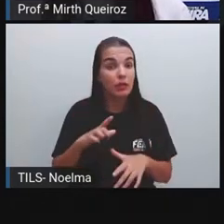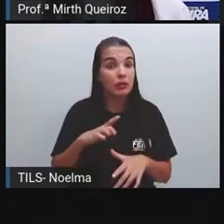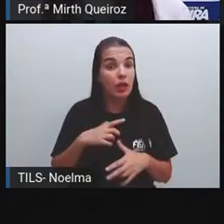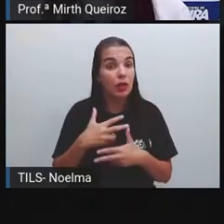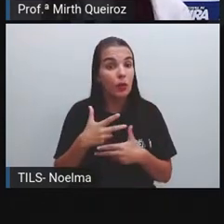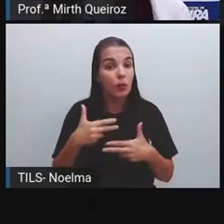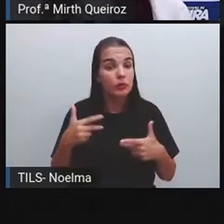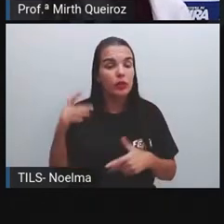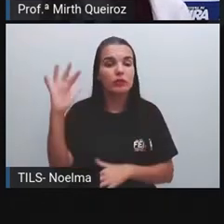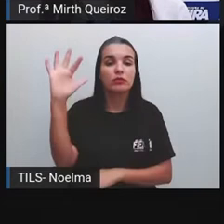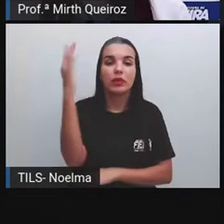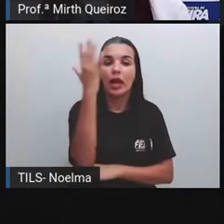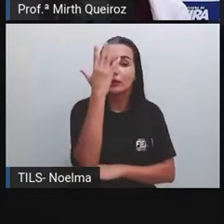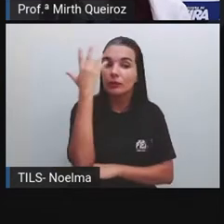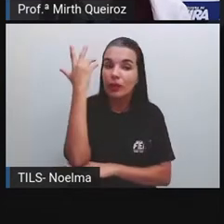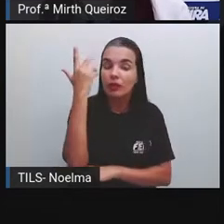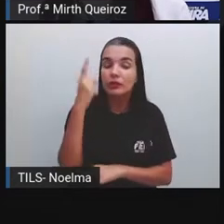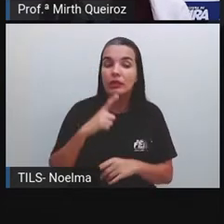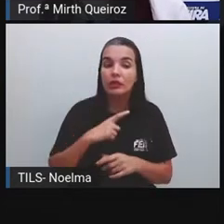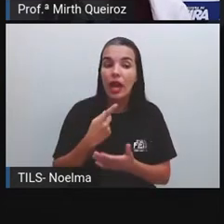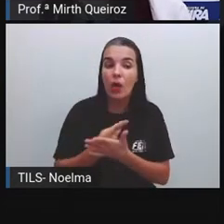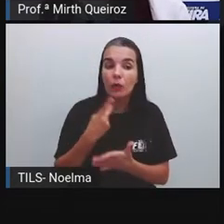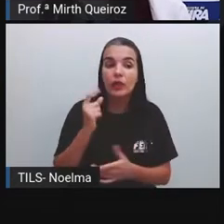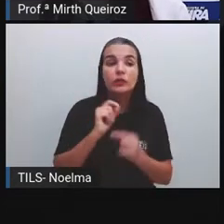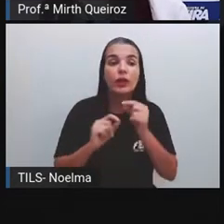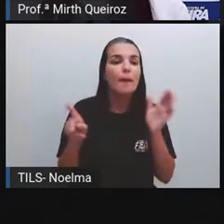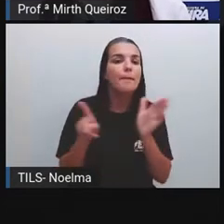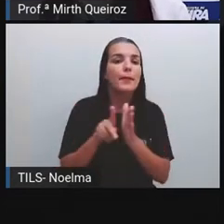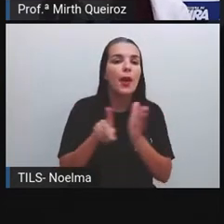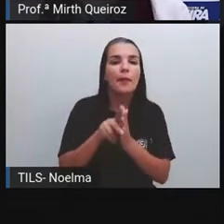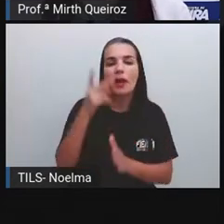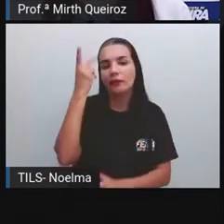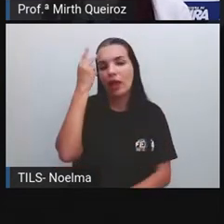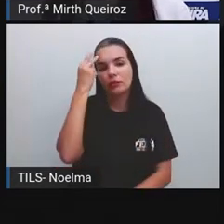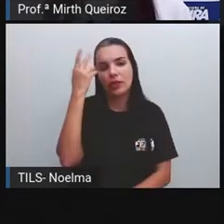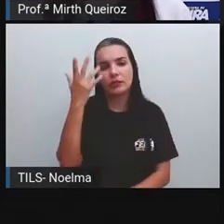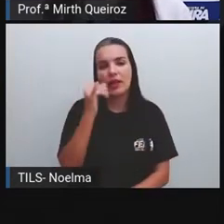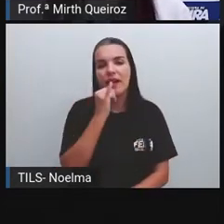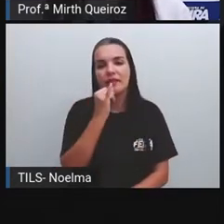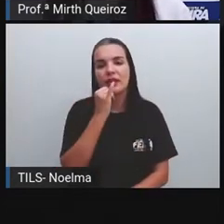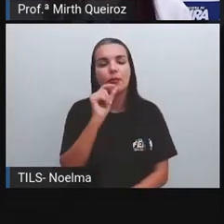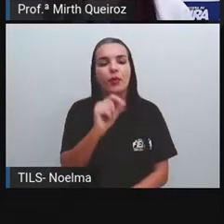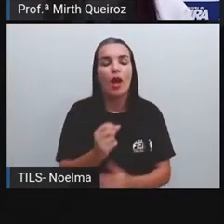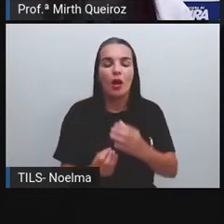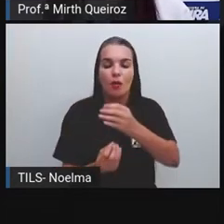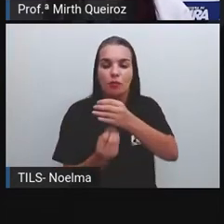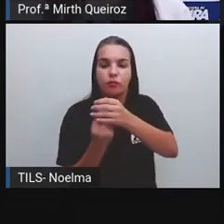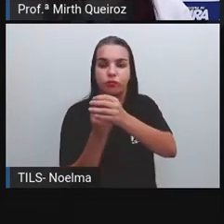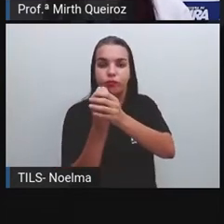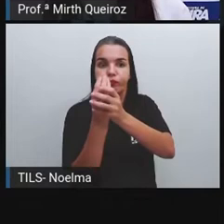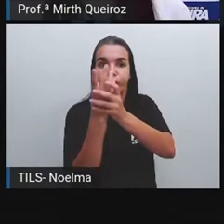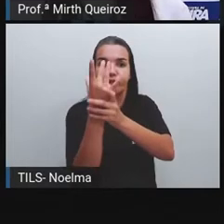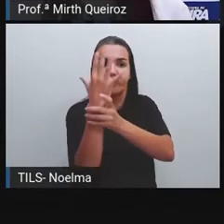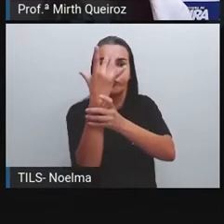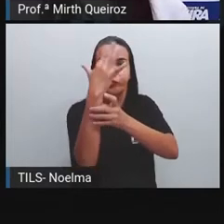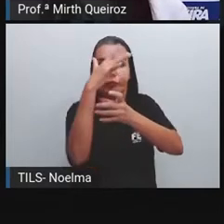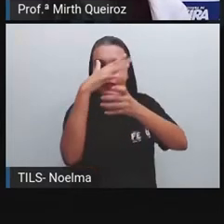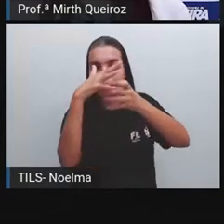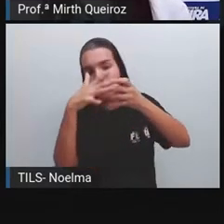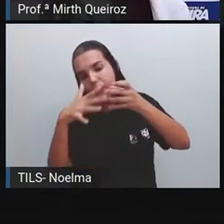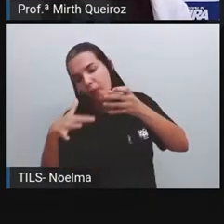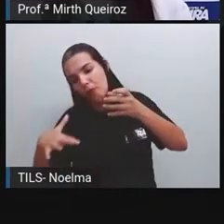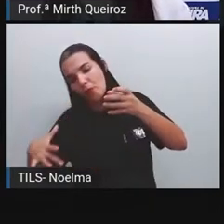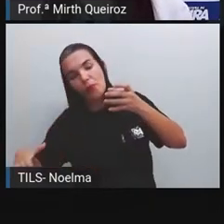acontecem também de forma natural, pela própria natureza. Por exemplo, a erupção vulcânica, né? Com a erupção